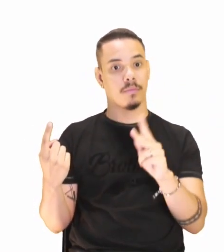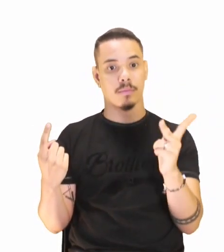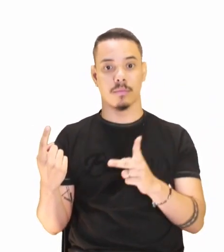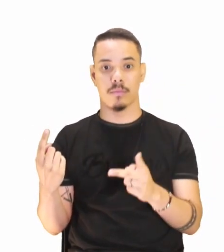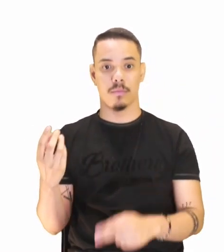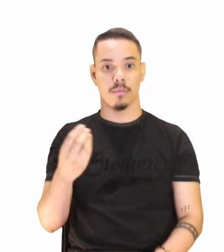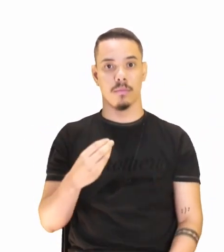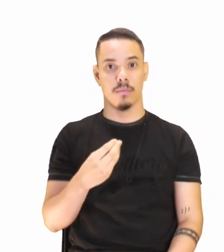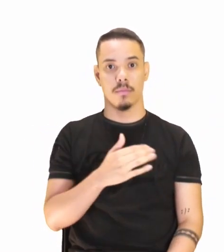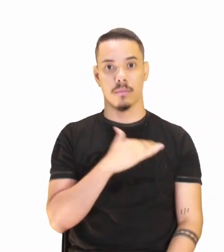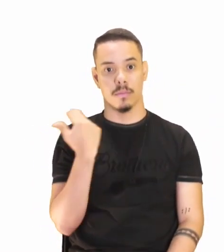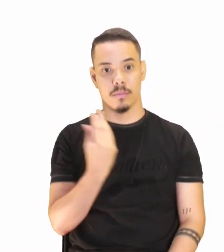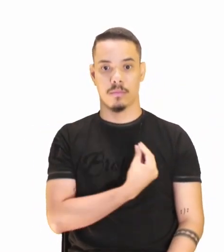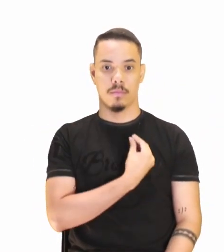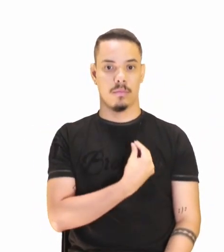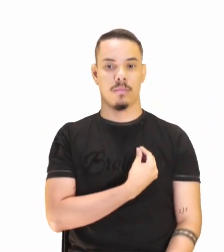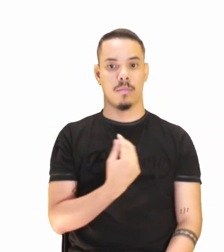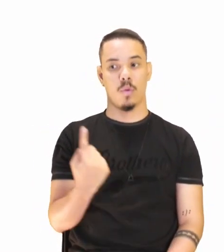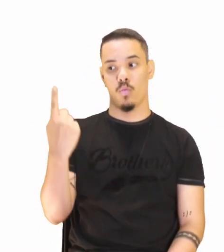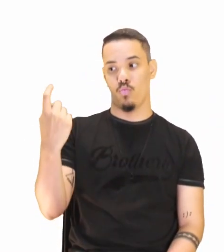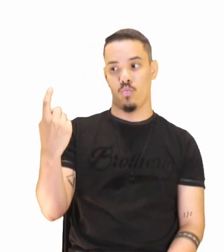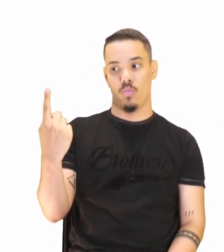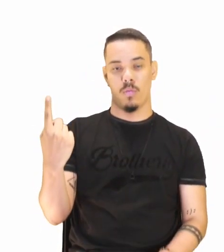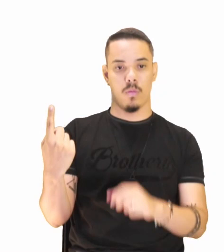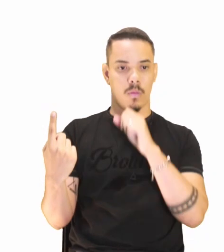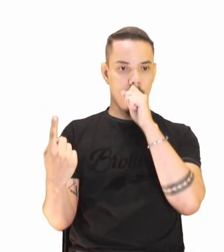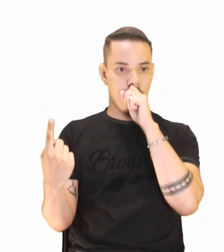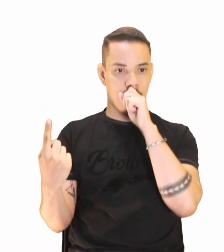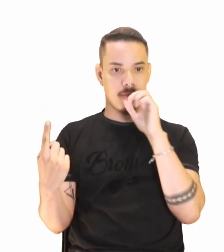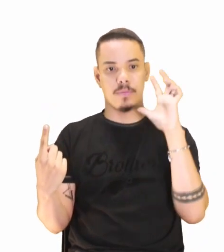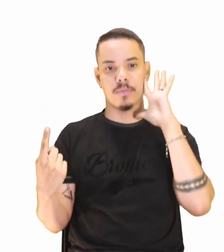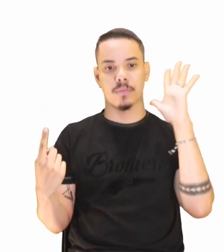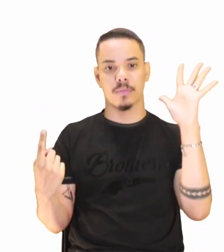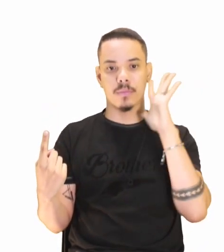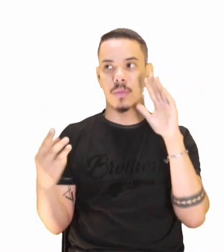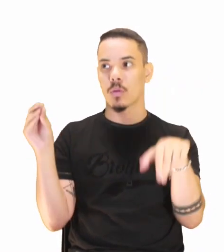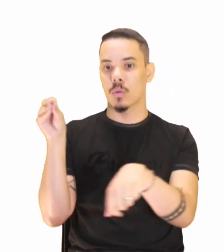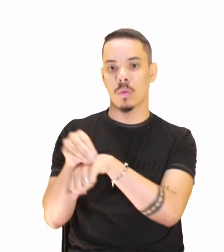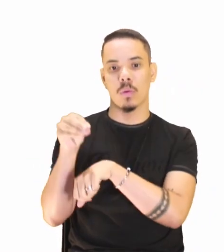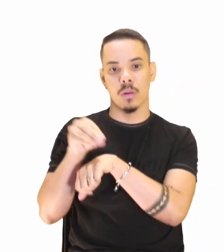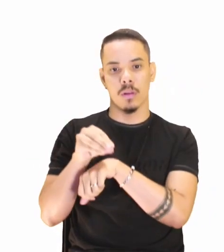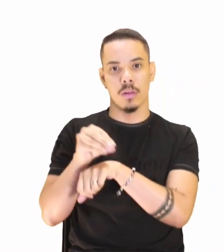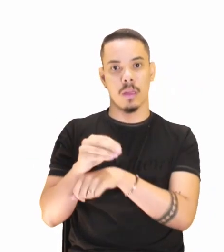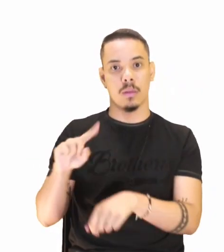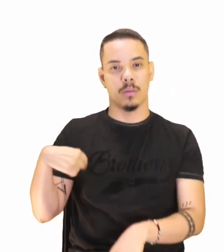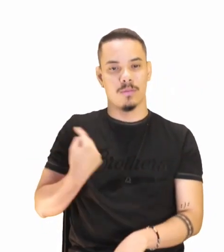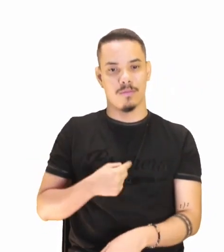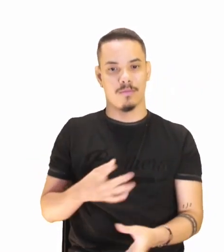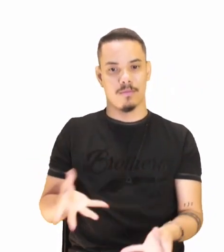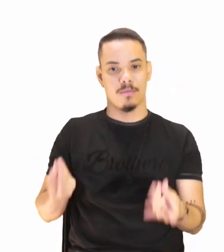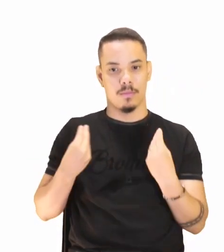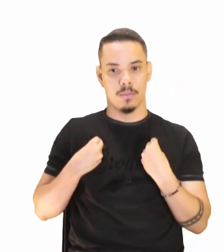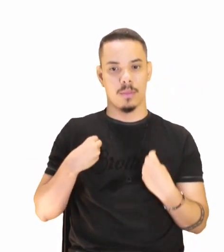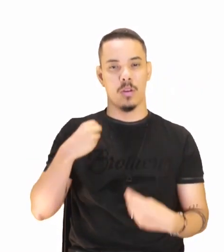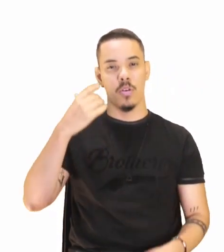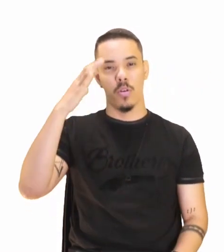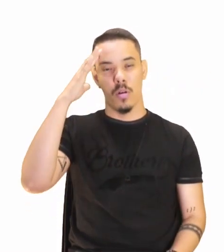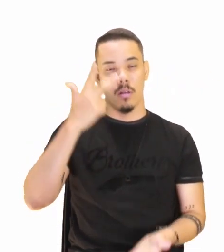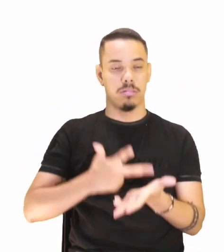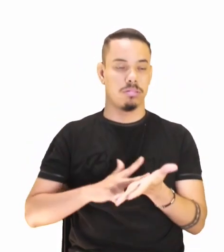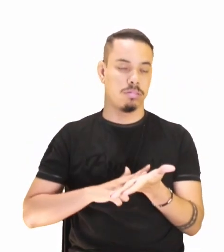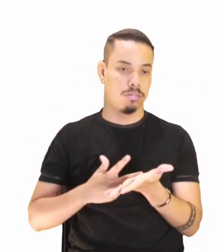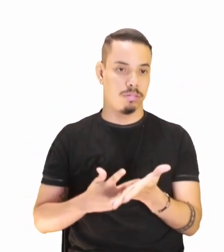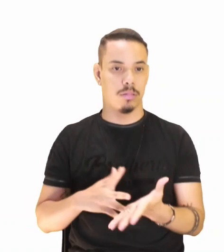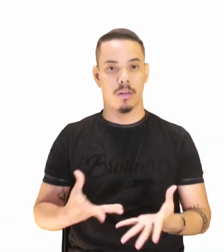morto nem vivo, um só e único. Imaginarás os cuidados que nos deu. Os sonos que nos tirou